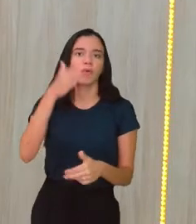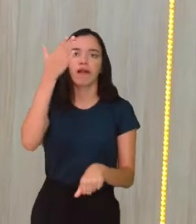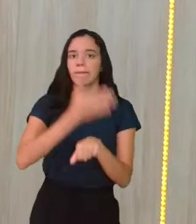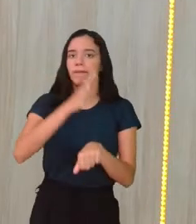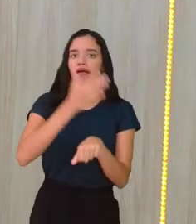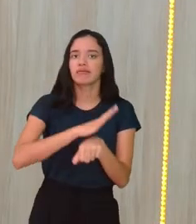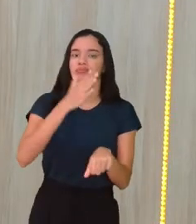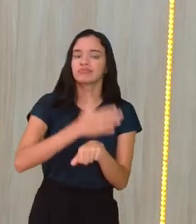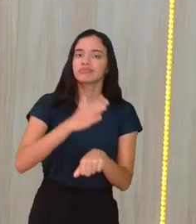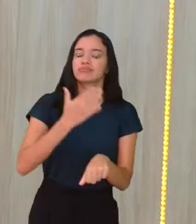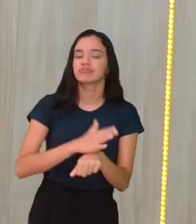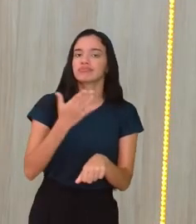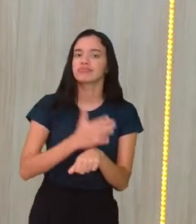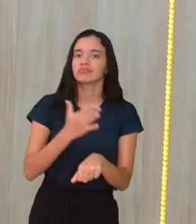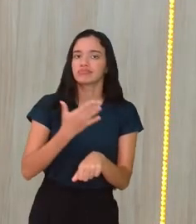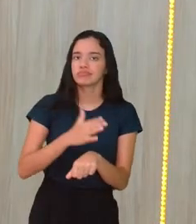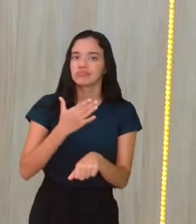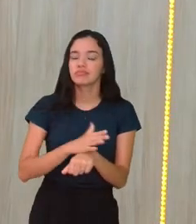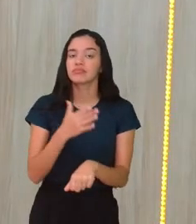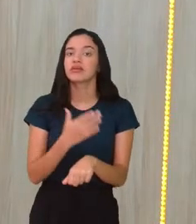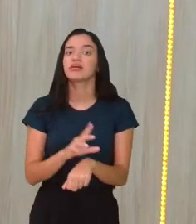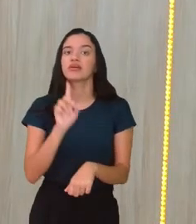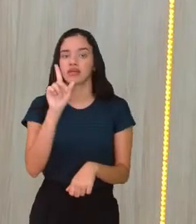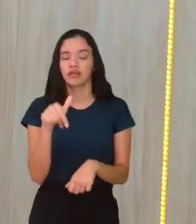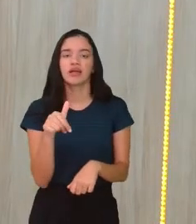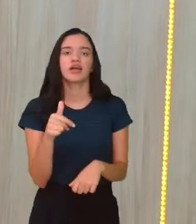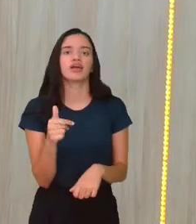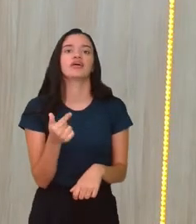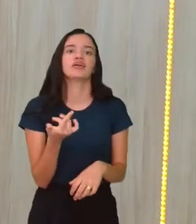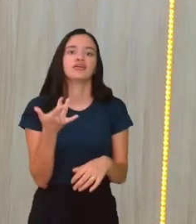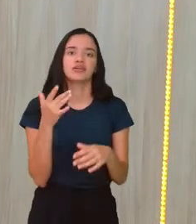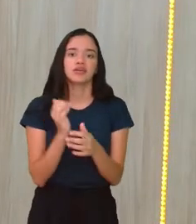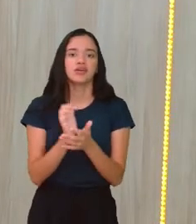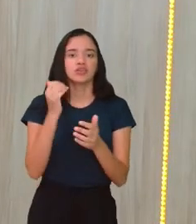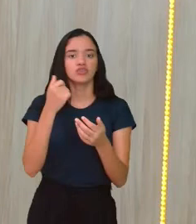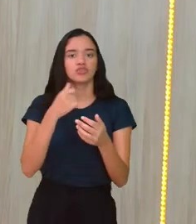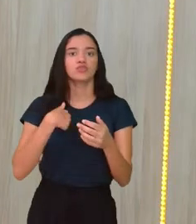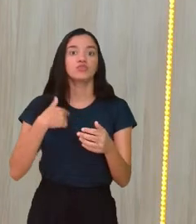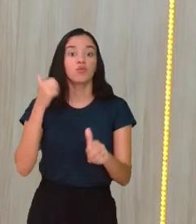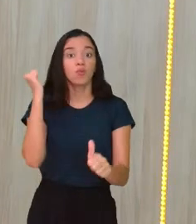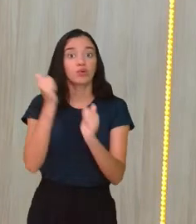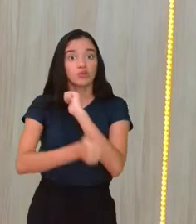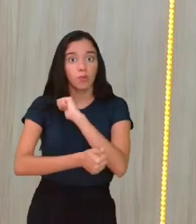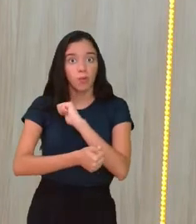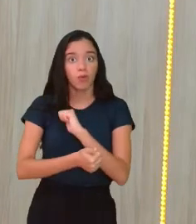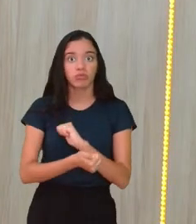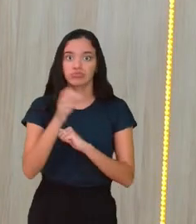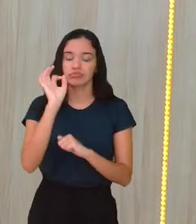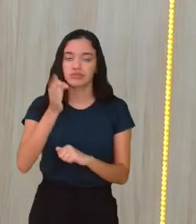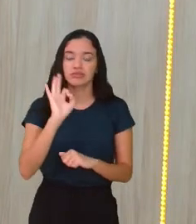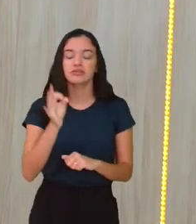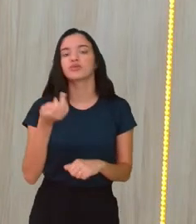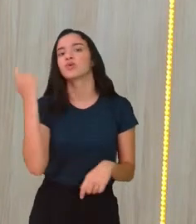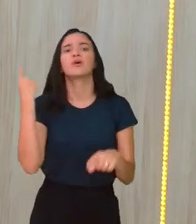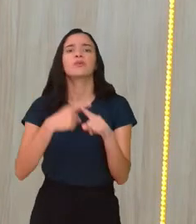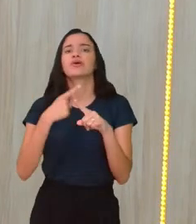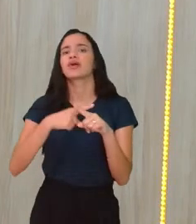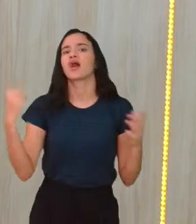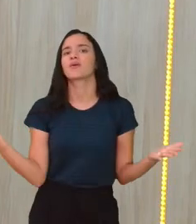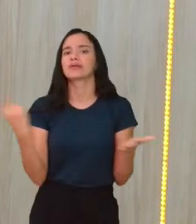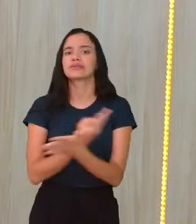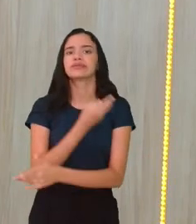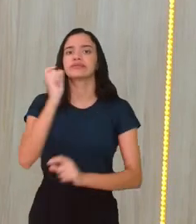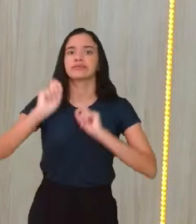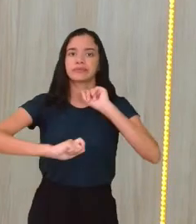praticar um exercício físico, né? No caso aí, através de uma atividade esportiva. Por quê? O que acontece?